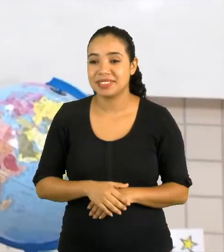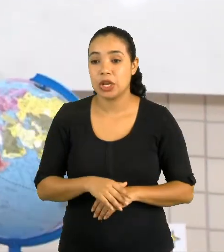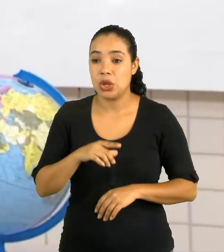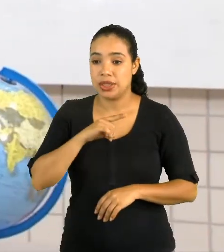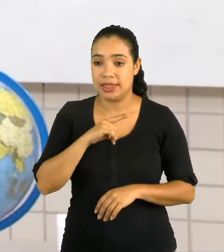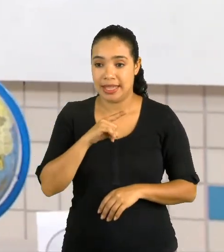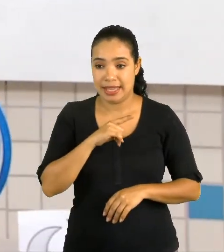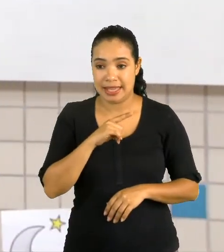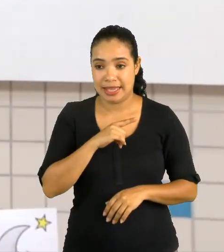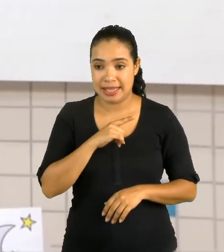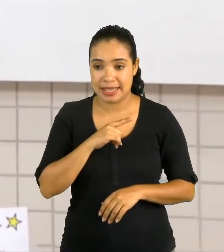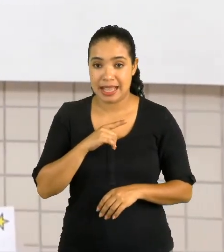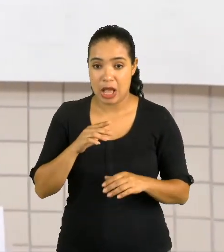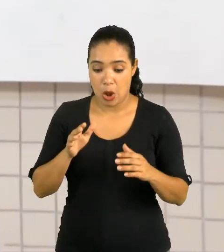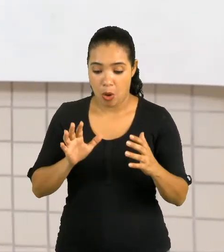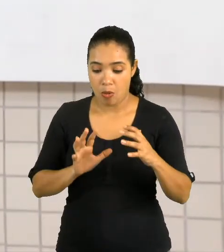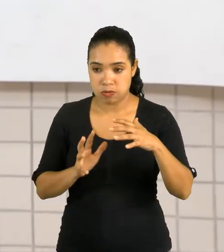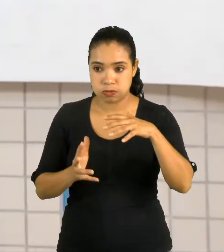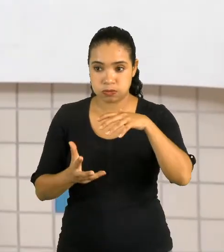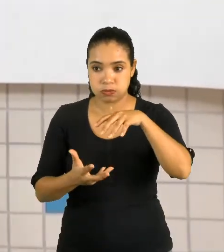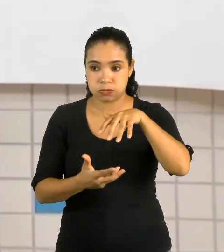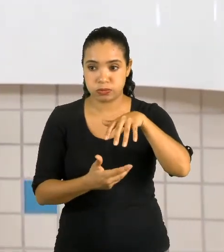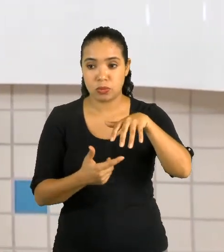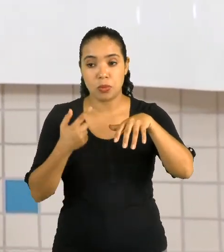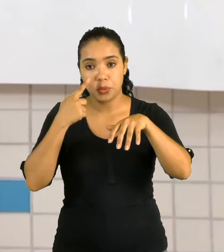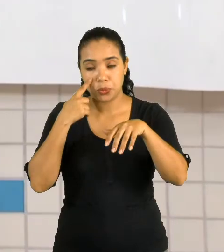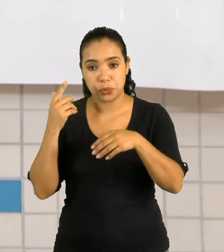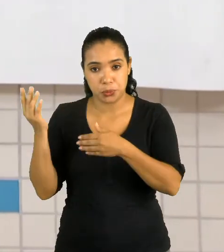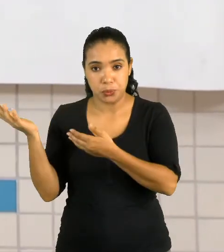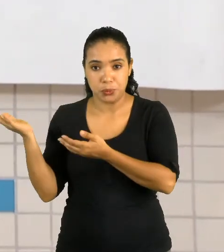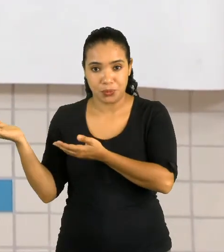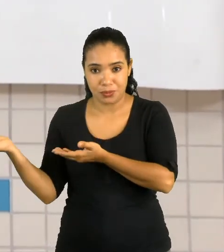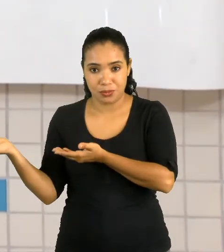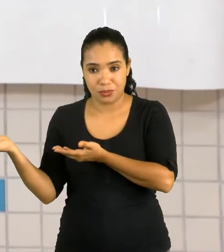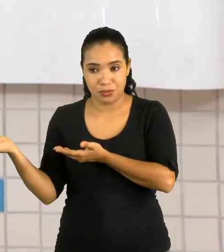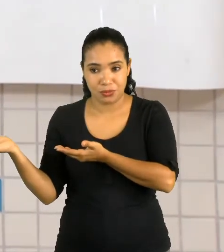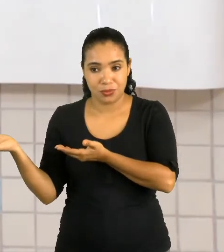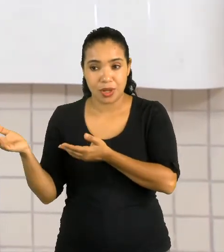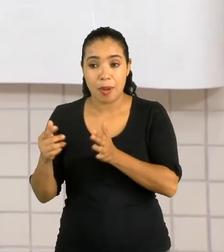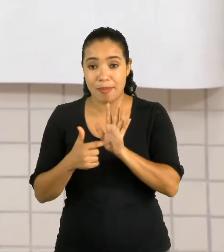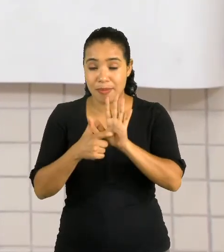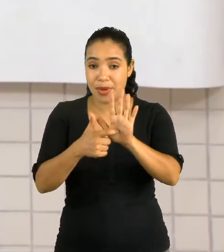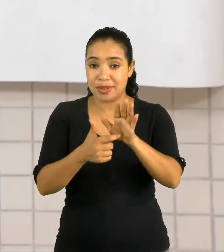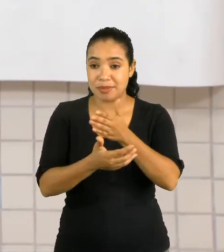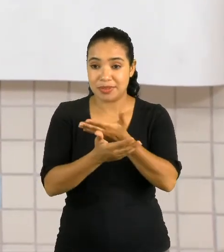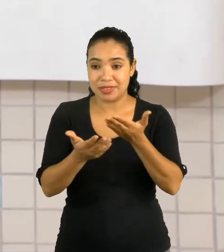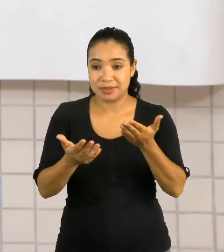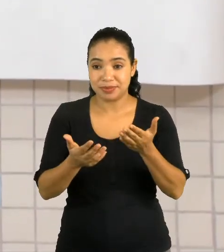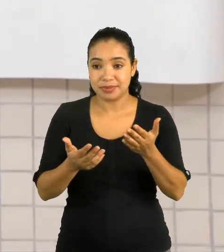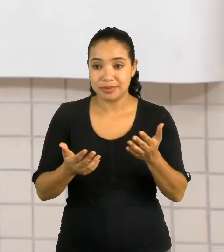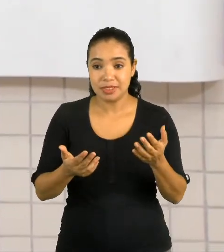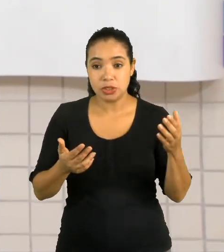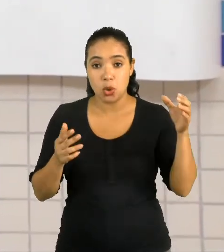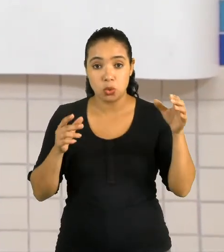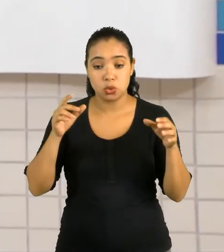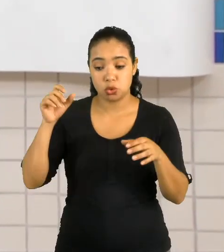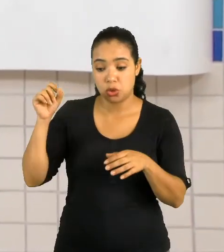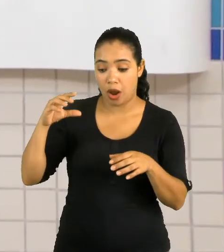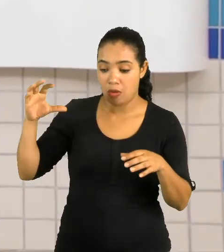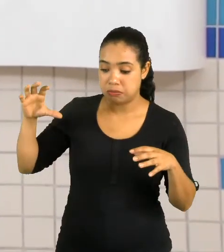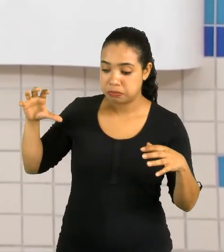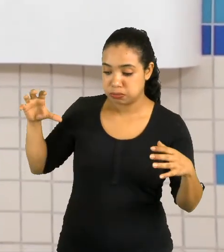o globo terrestre. vou mostrar para vocês como que funciona. Enquanto o Sol